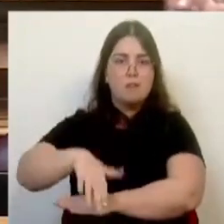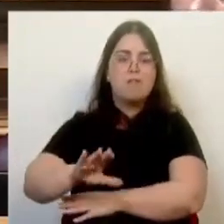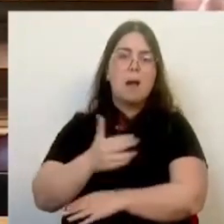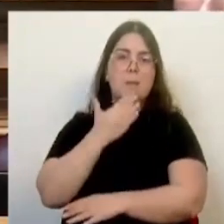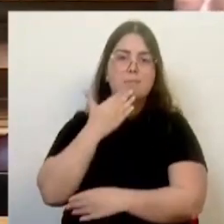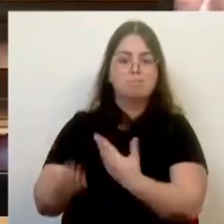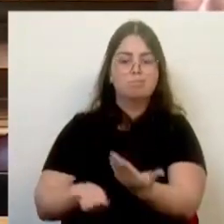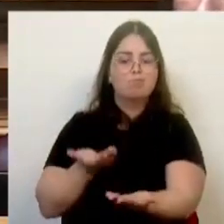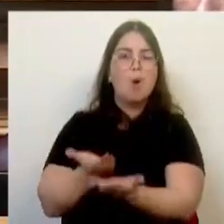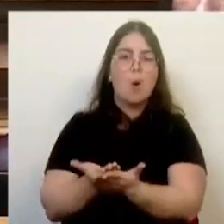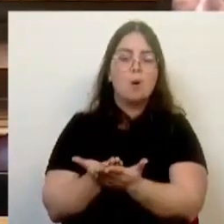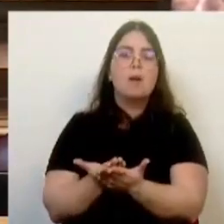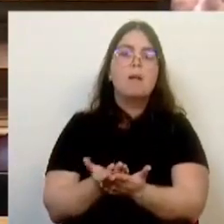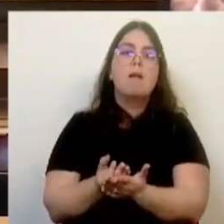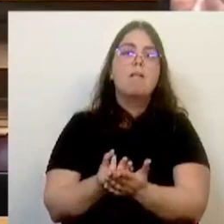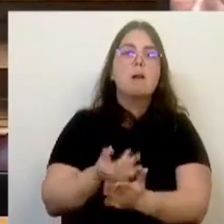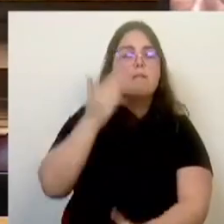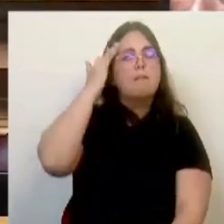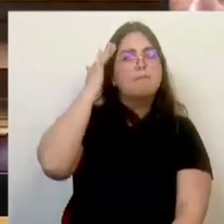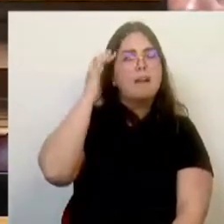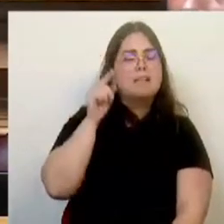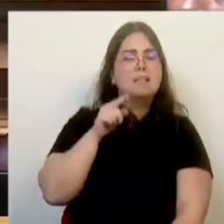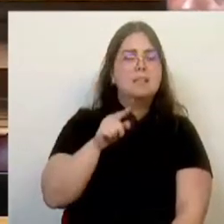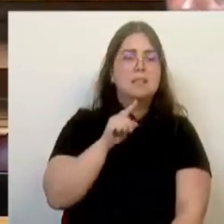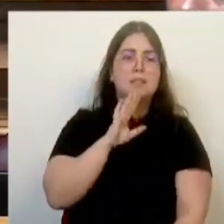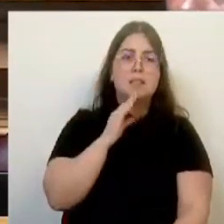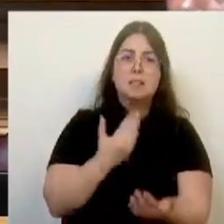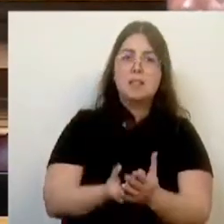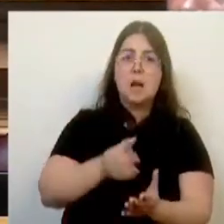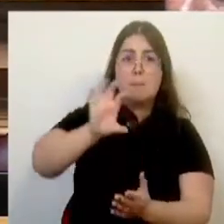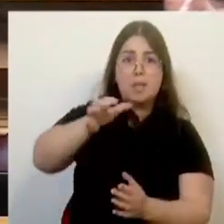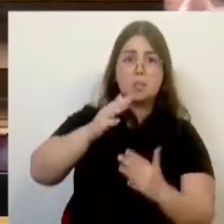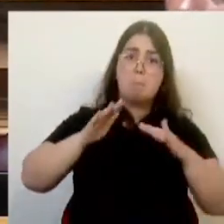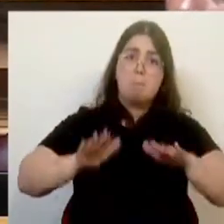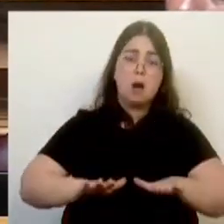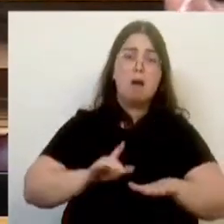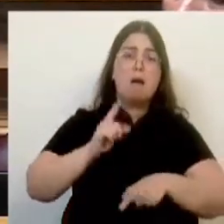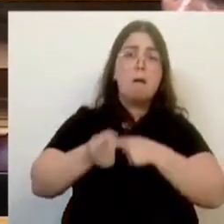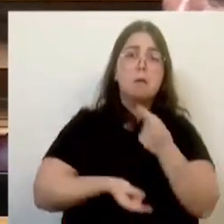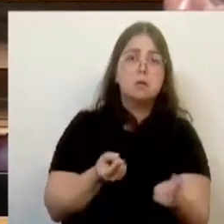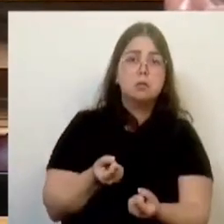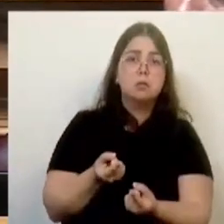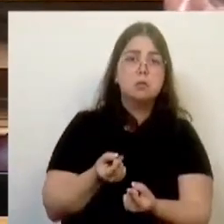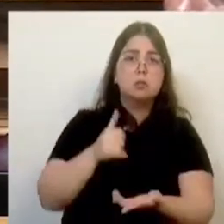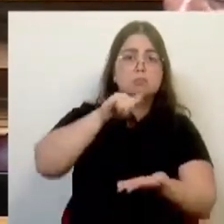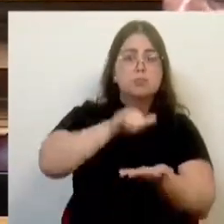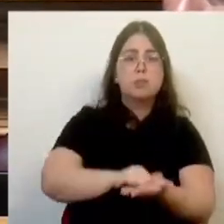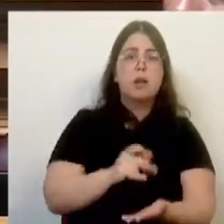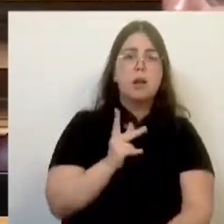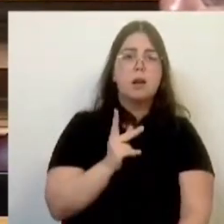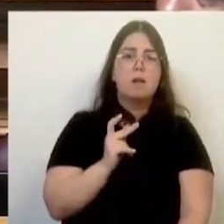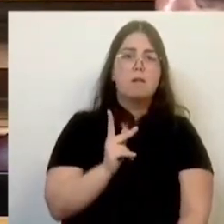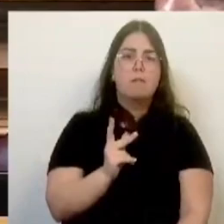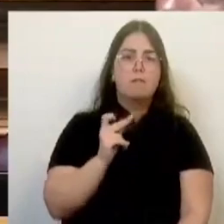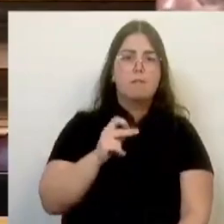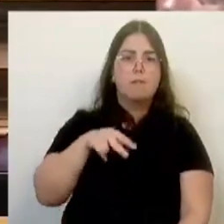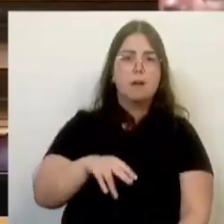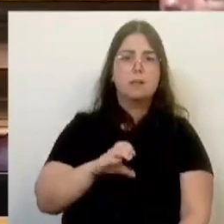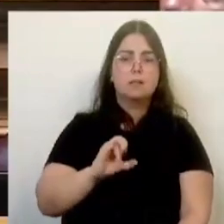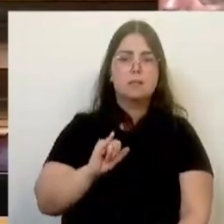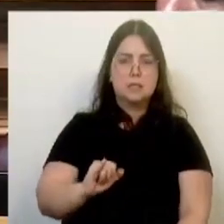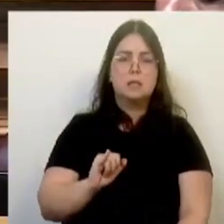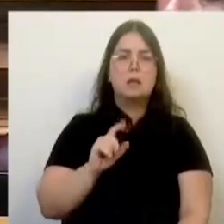que realmente aquilo que está a alterar e a parar o país é o facto de termos a ANA e a Vansi com a capacidade de